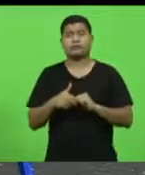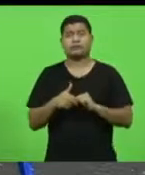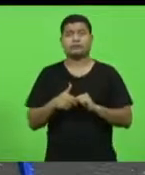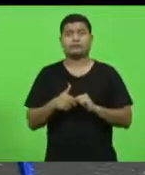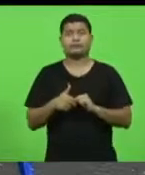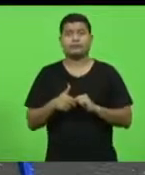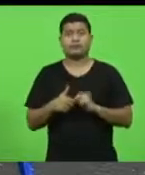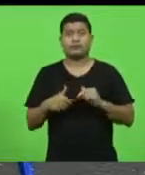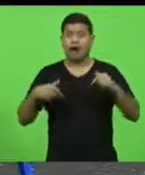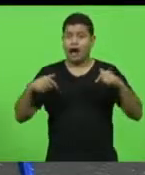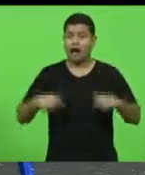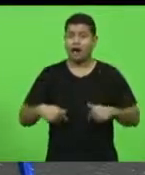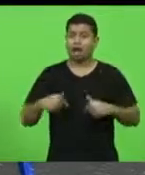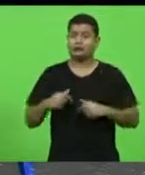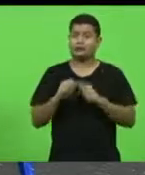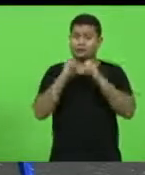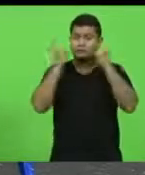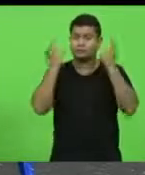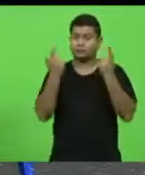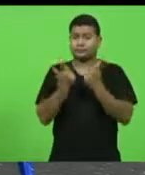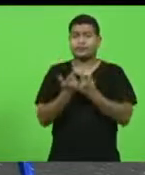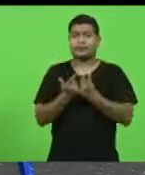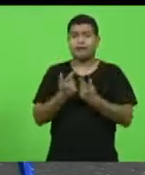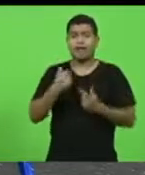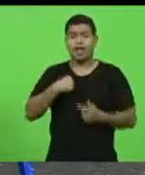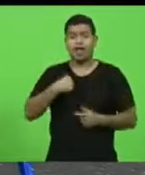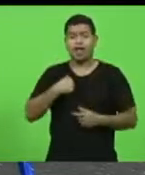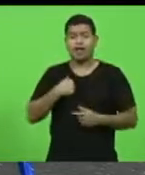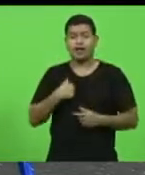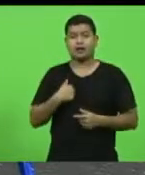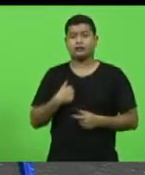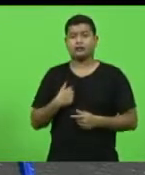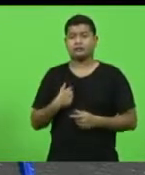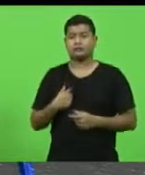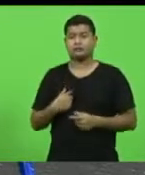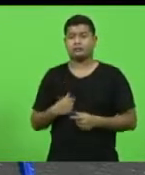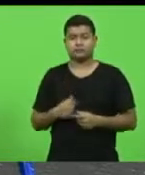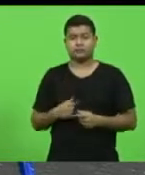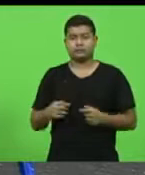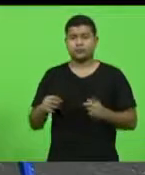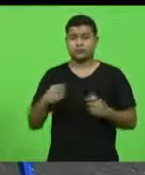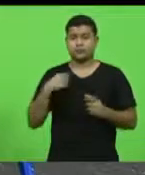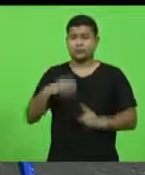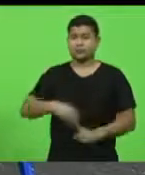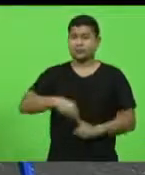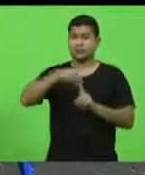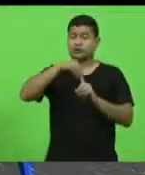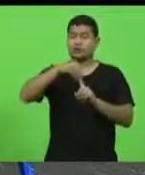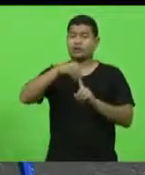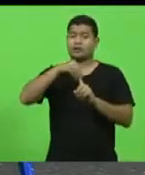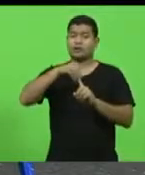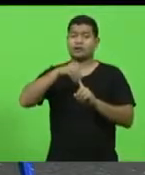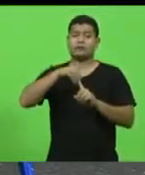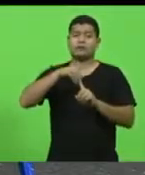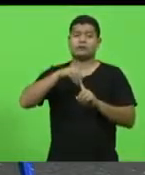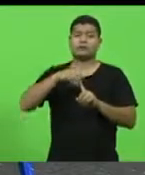esta Casa, faço essa observação, porque nós não podemos